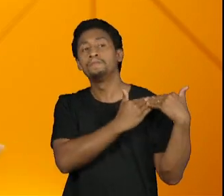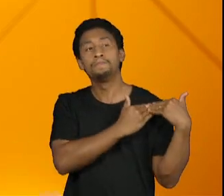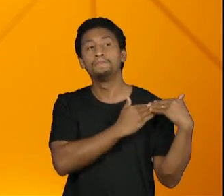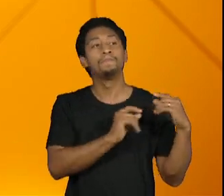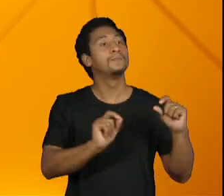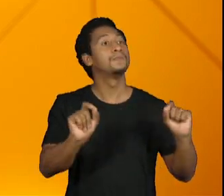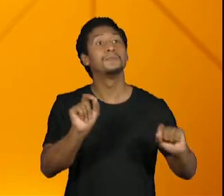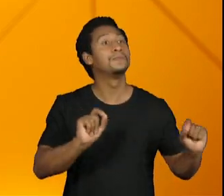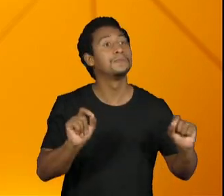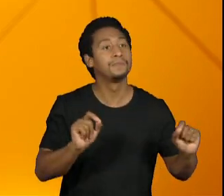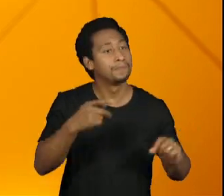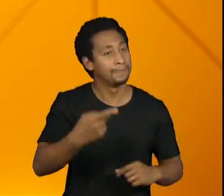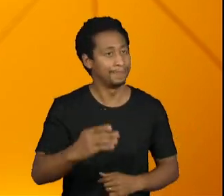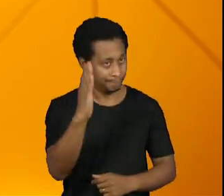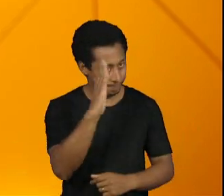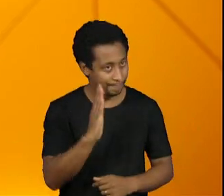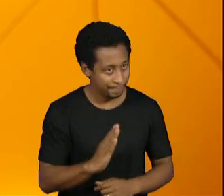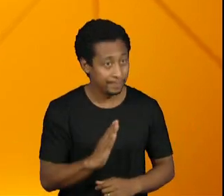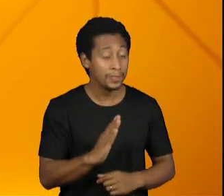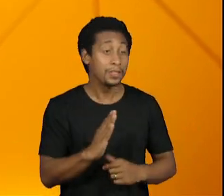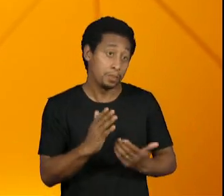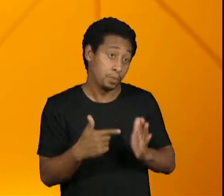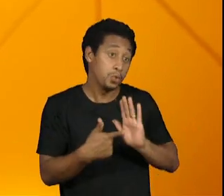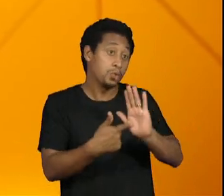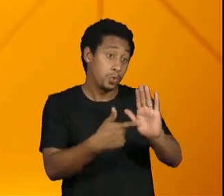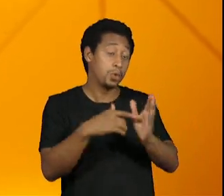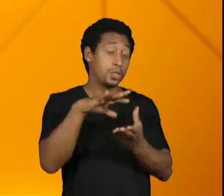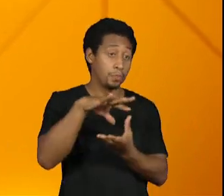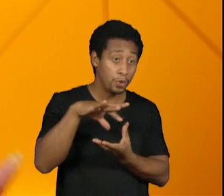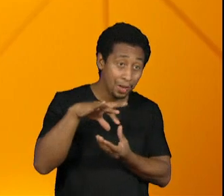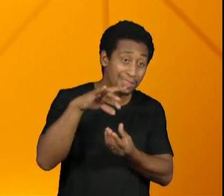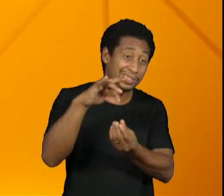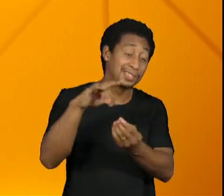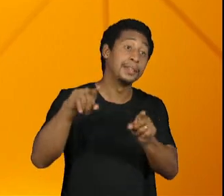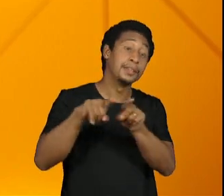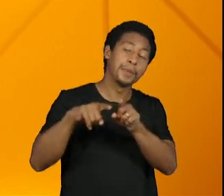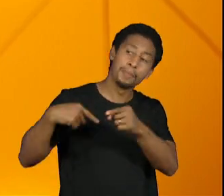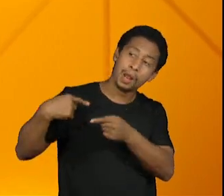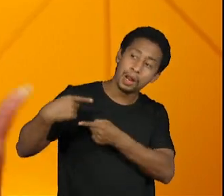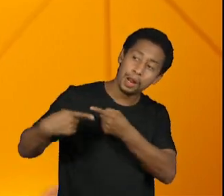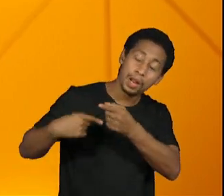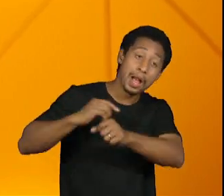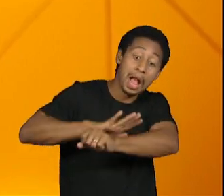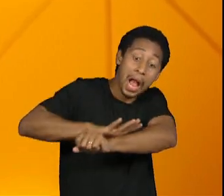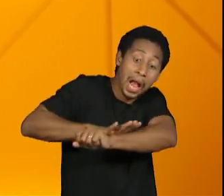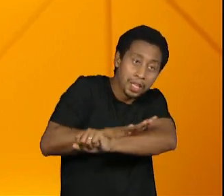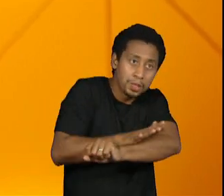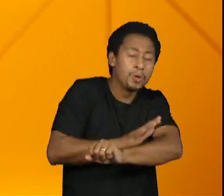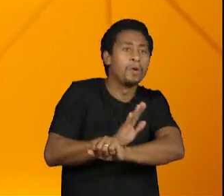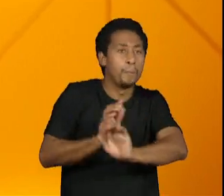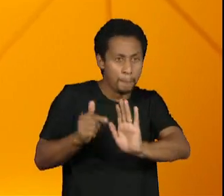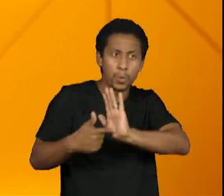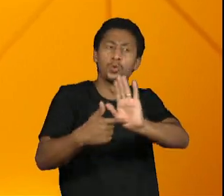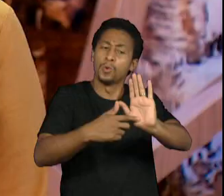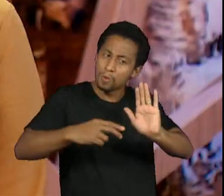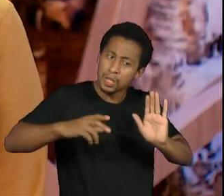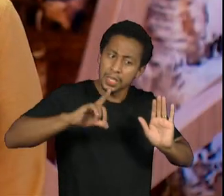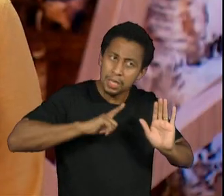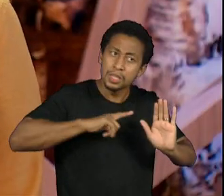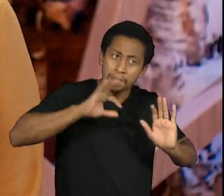a gente construiu aqui no Brasil da democracia racial, que já foi derrubada e já foi provada como falsa?